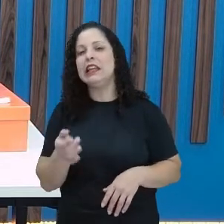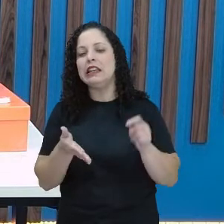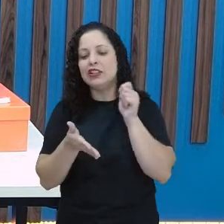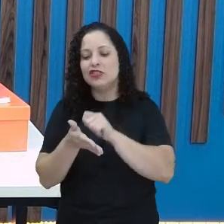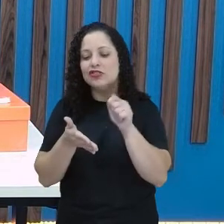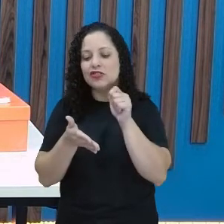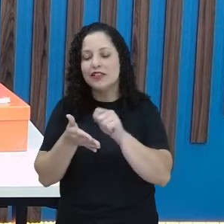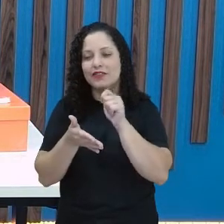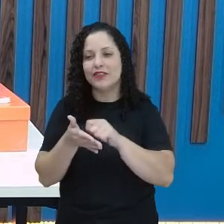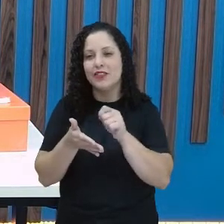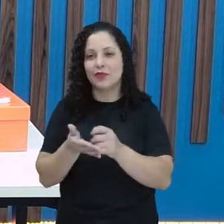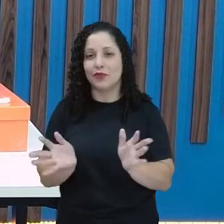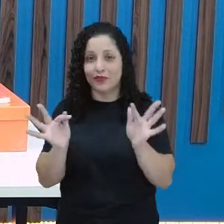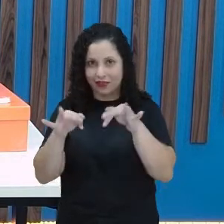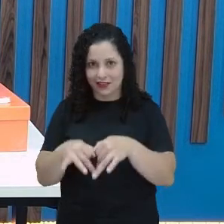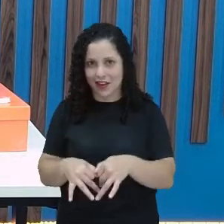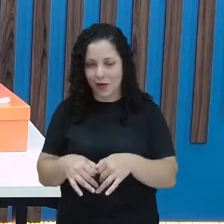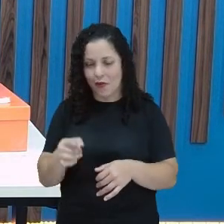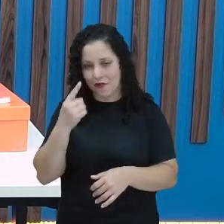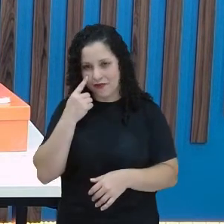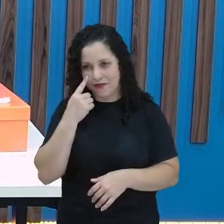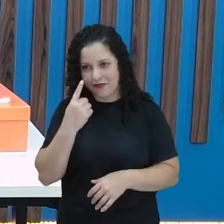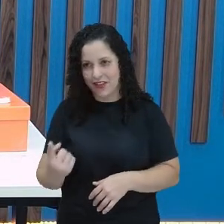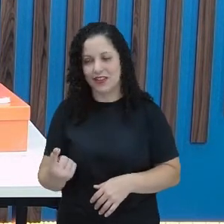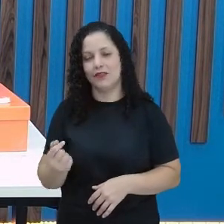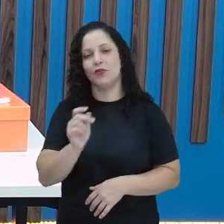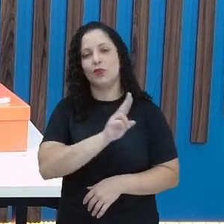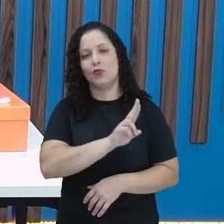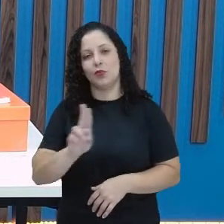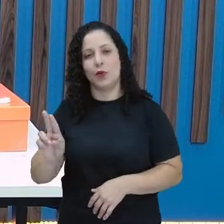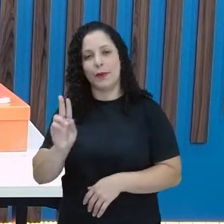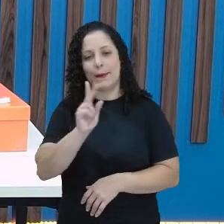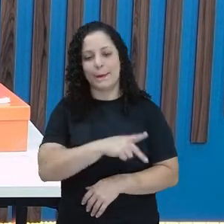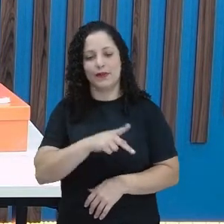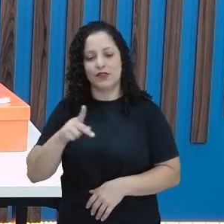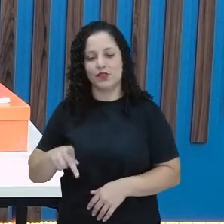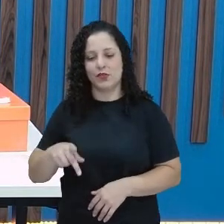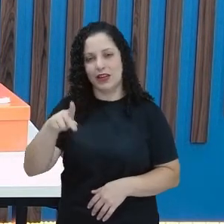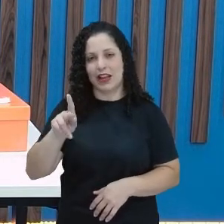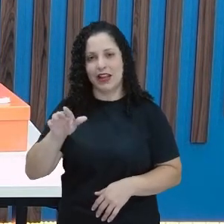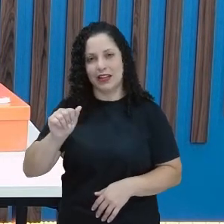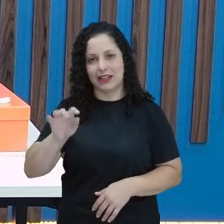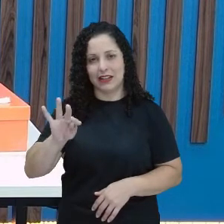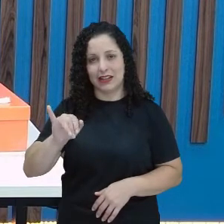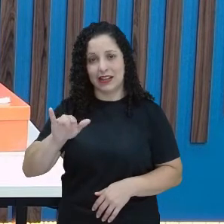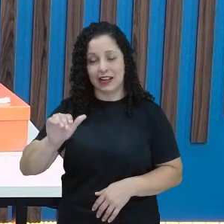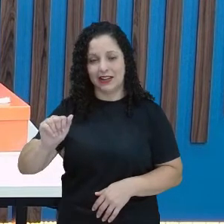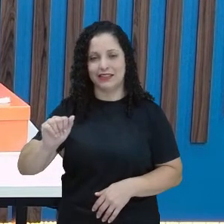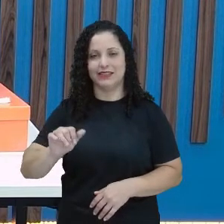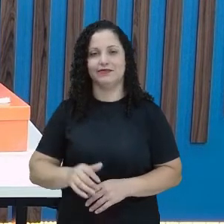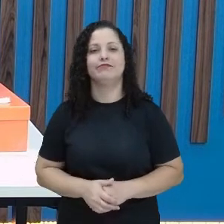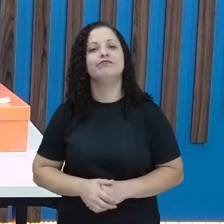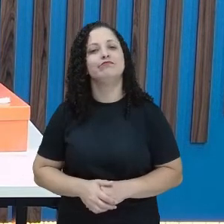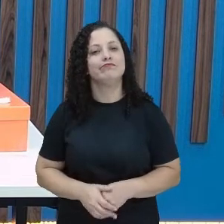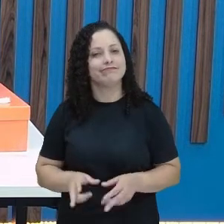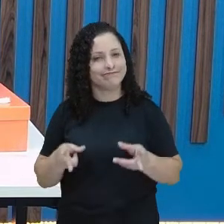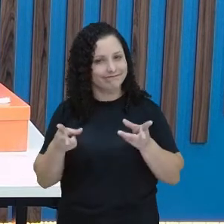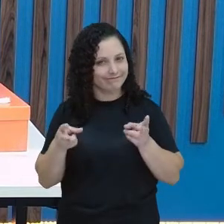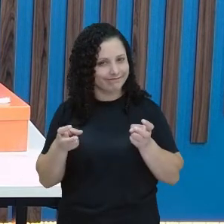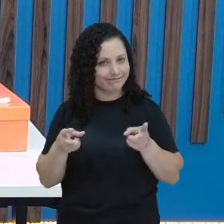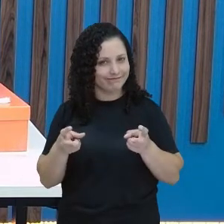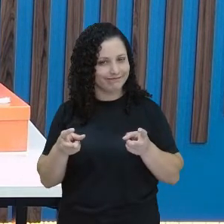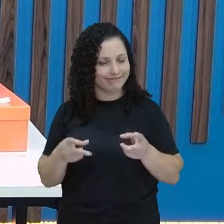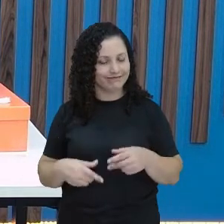despedida, não é? Eu já verifico lá o nome da professora Cátia. Então, percebeu que